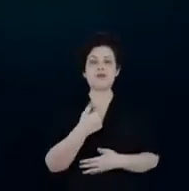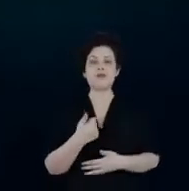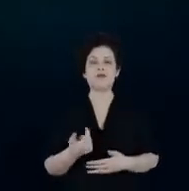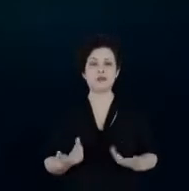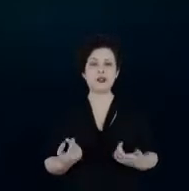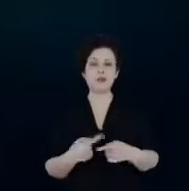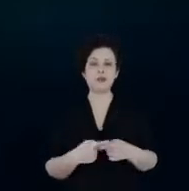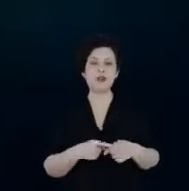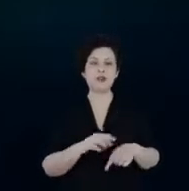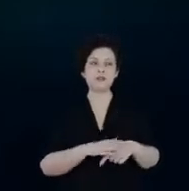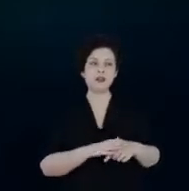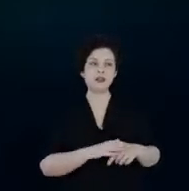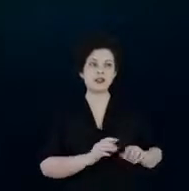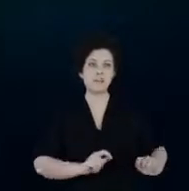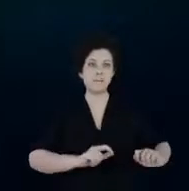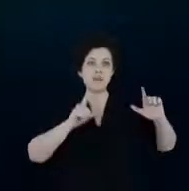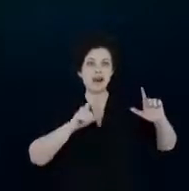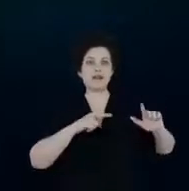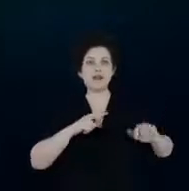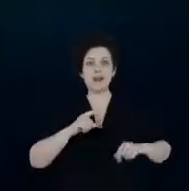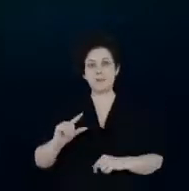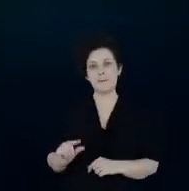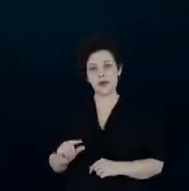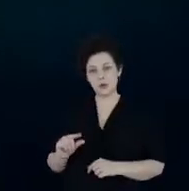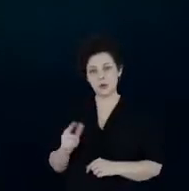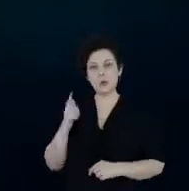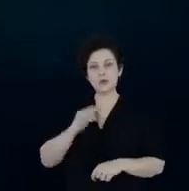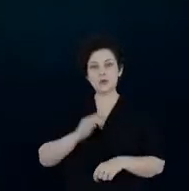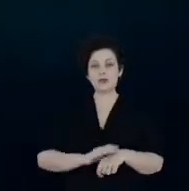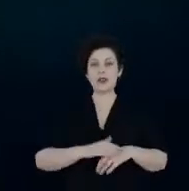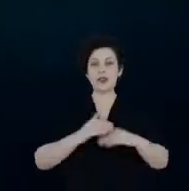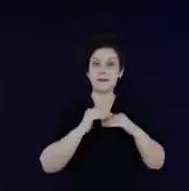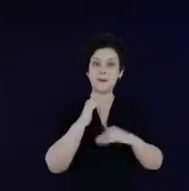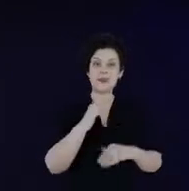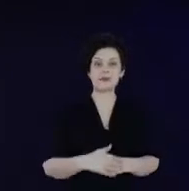fazer mais com menos e é isso que eu queria dizer obrigado